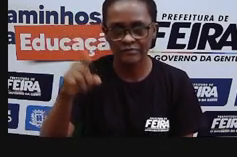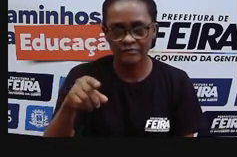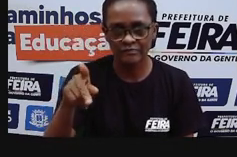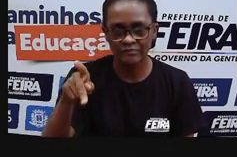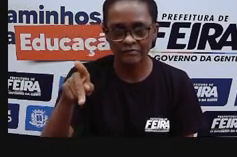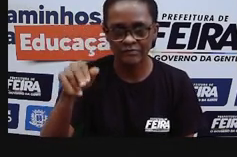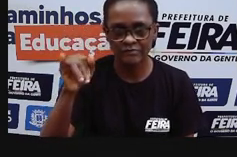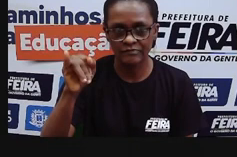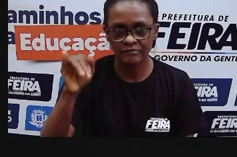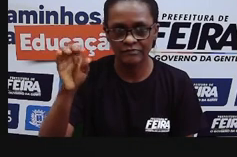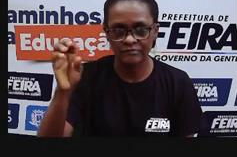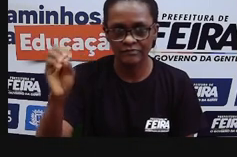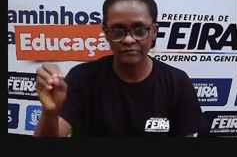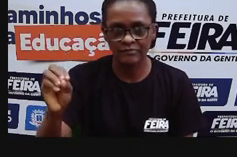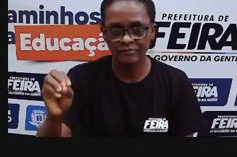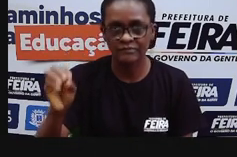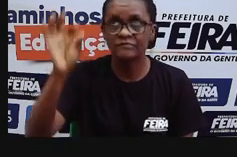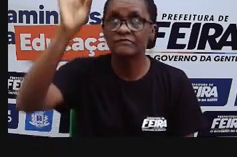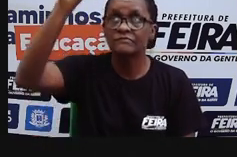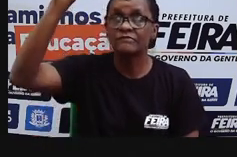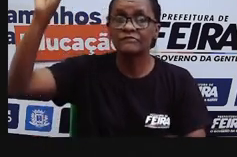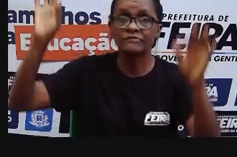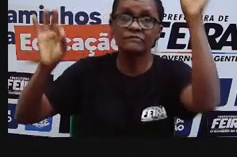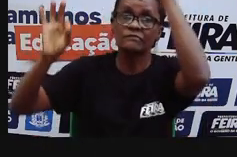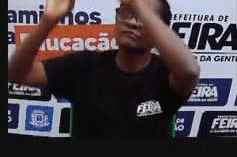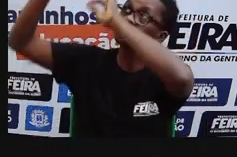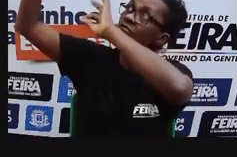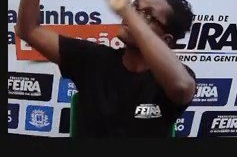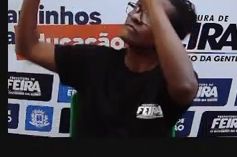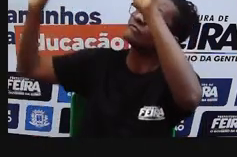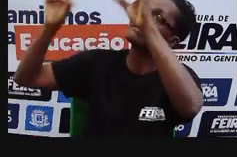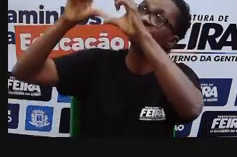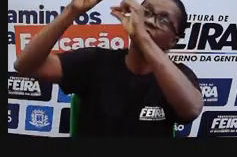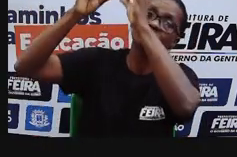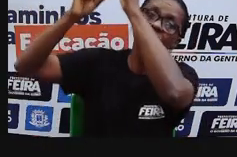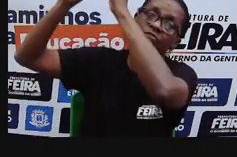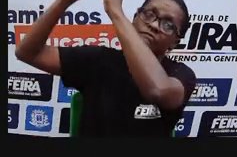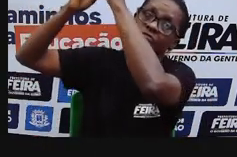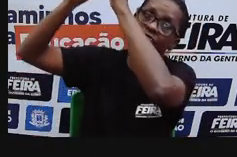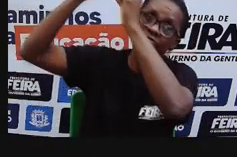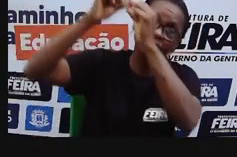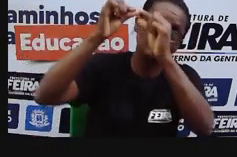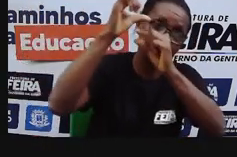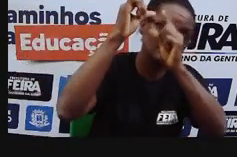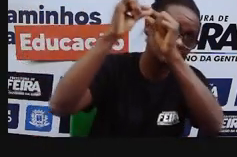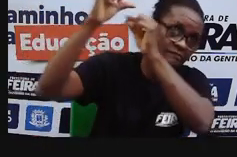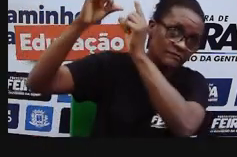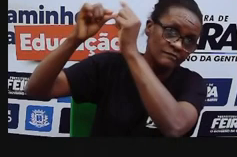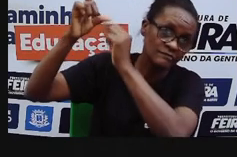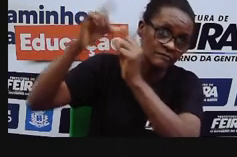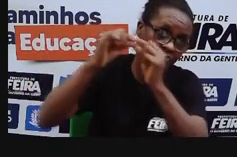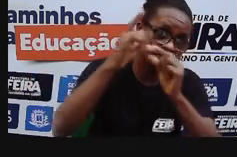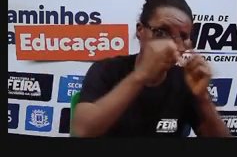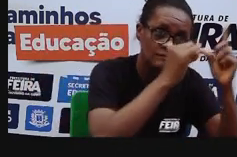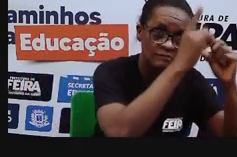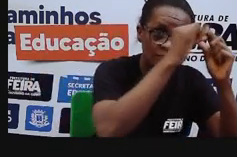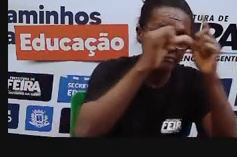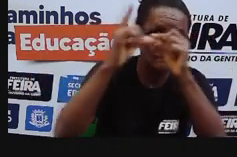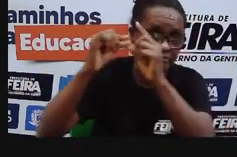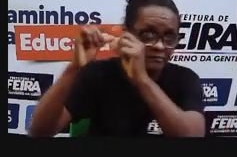distâncias, vai aproximar esses objetos para que a gente consiga observá-los. Quando a gente está falando de